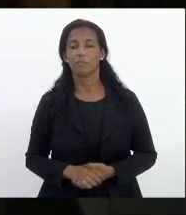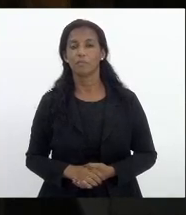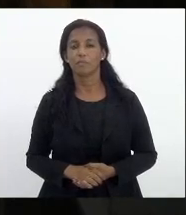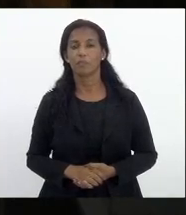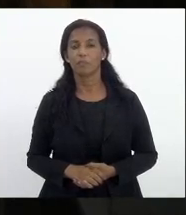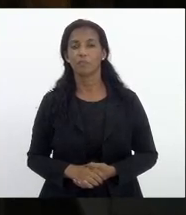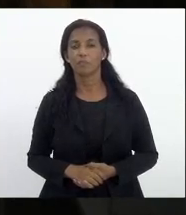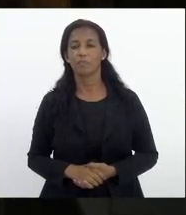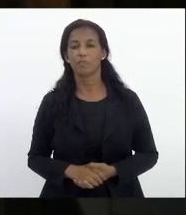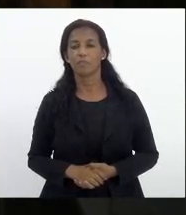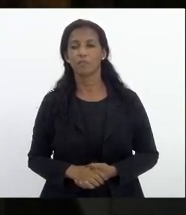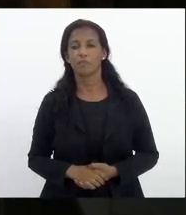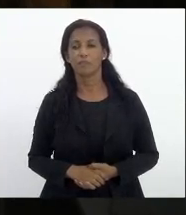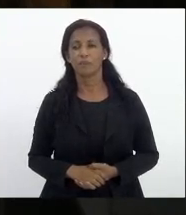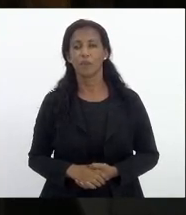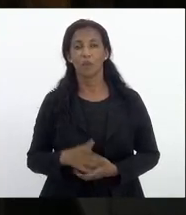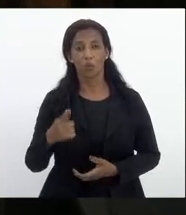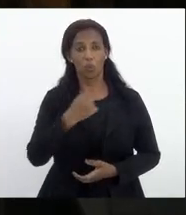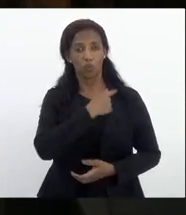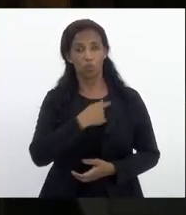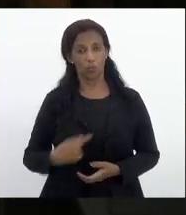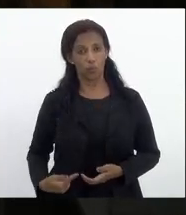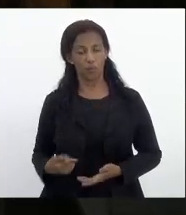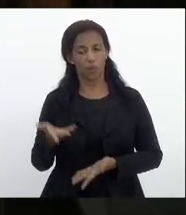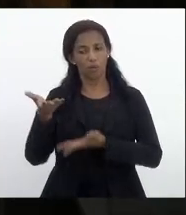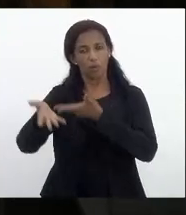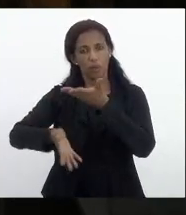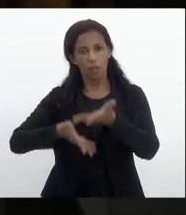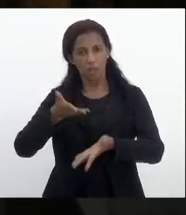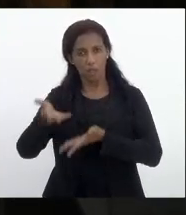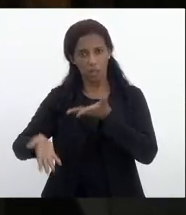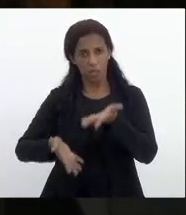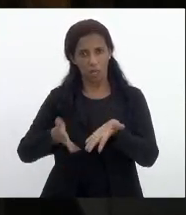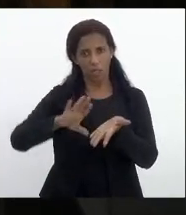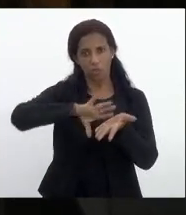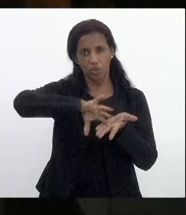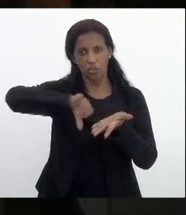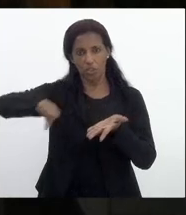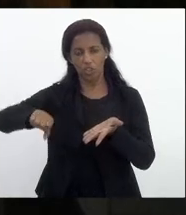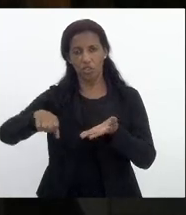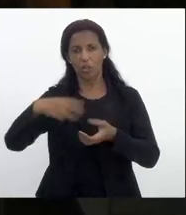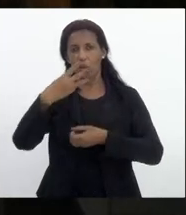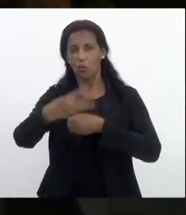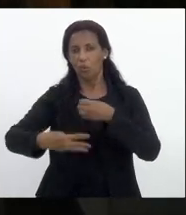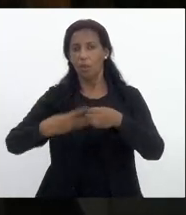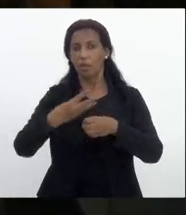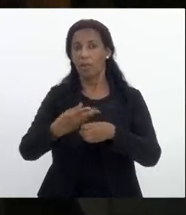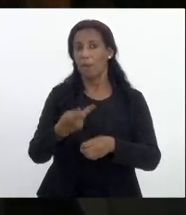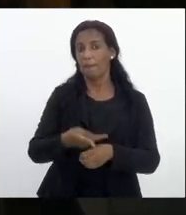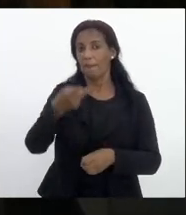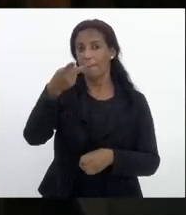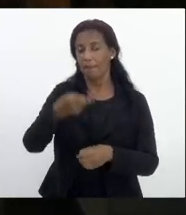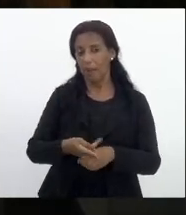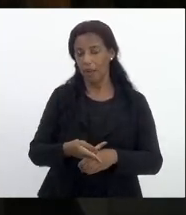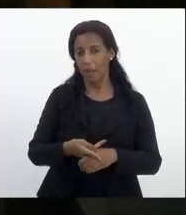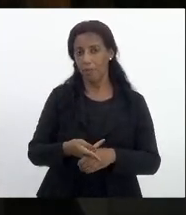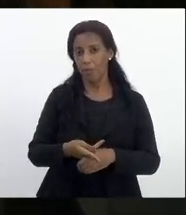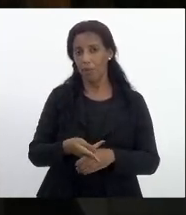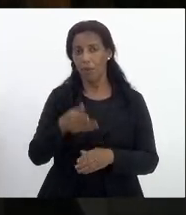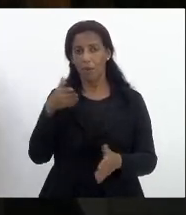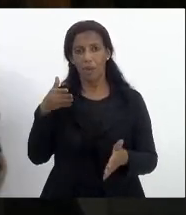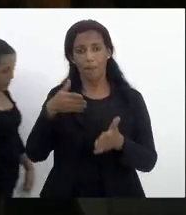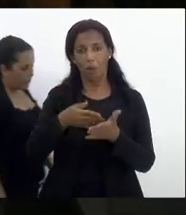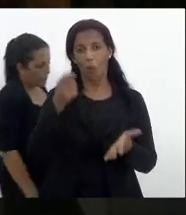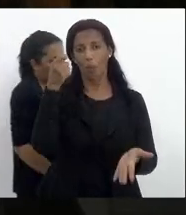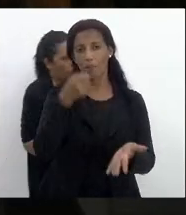o projeto do governo que trata de extinção do treino que é um quesito